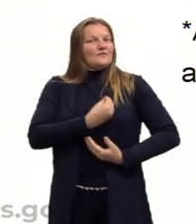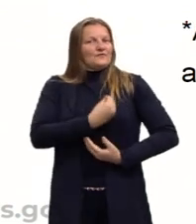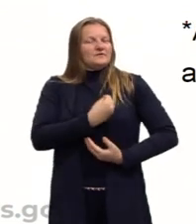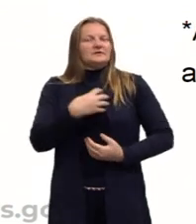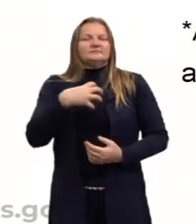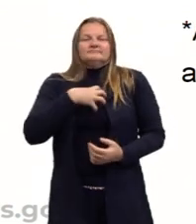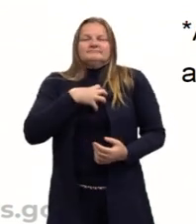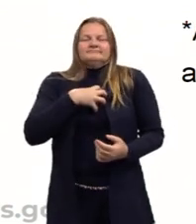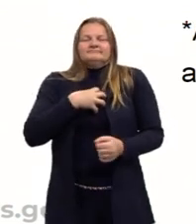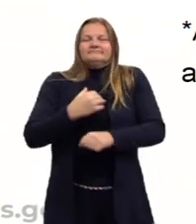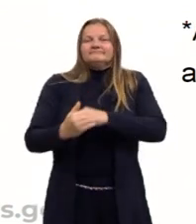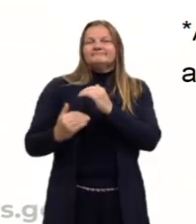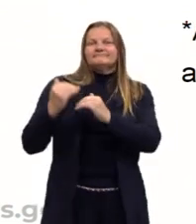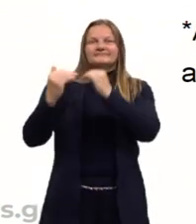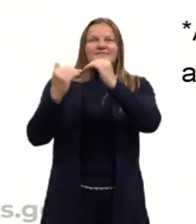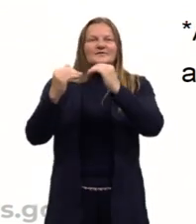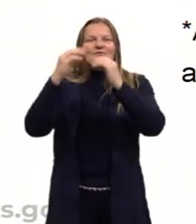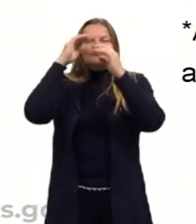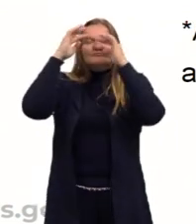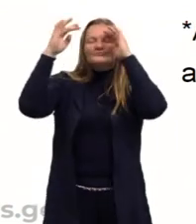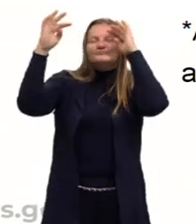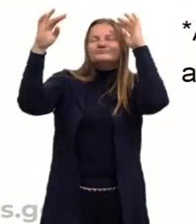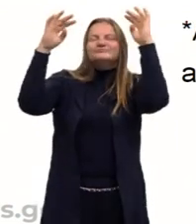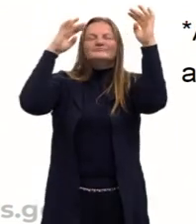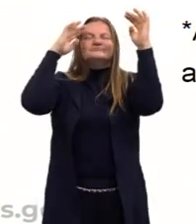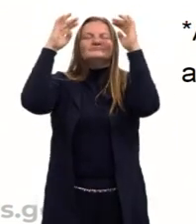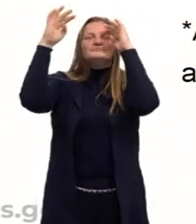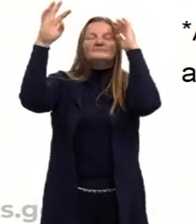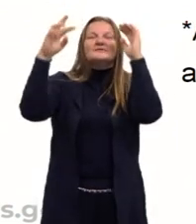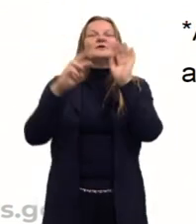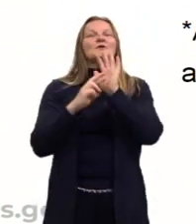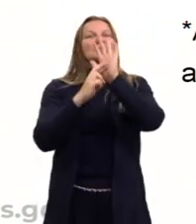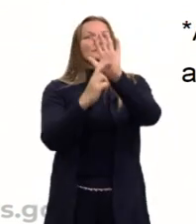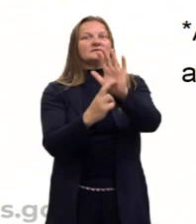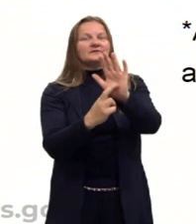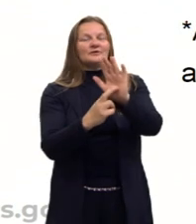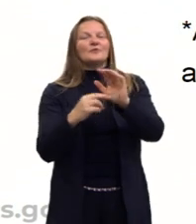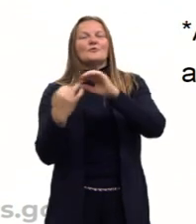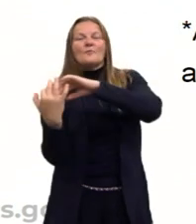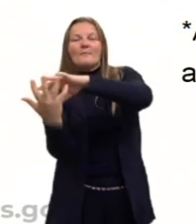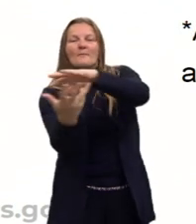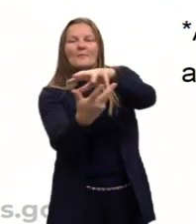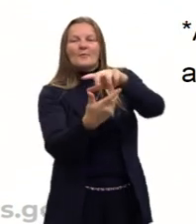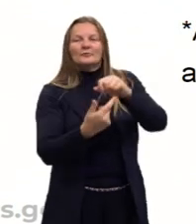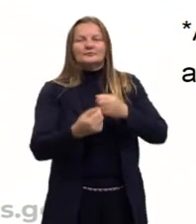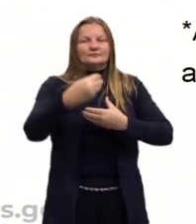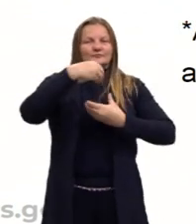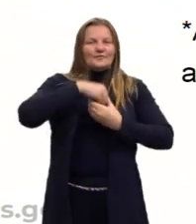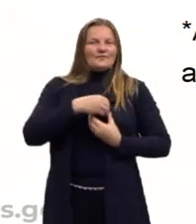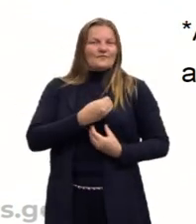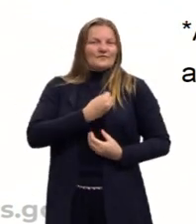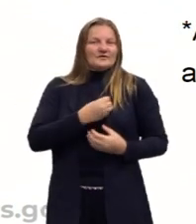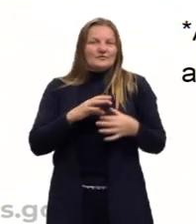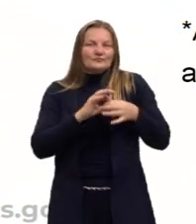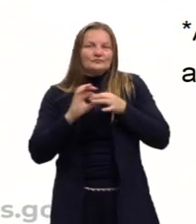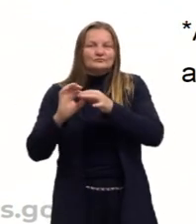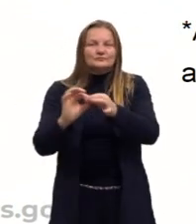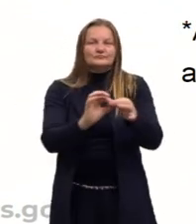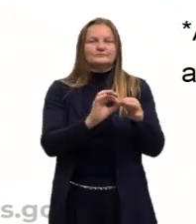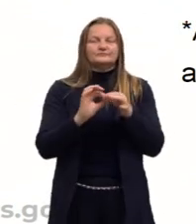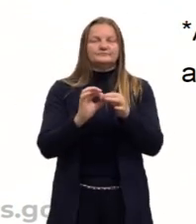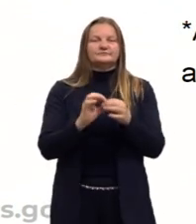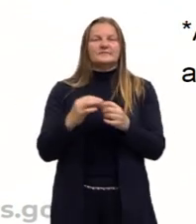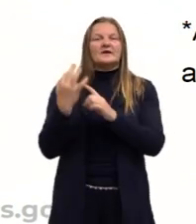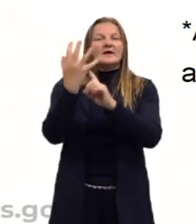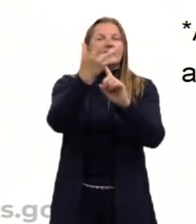sentimento. Desenvolver a nossa imaginação. E trazer essa representação do mundo para nós. Olha só, turma. A